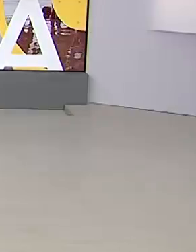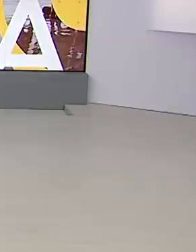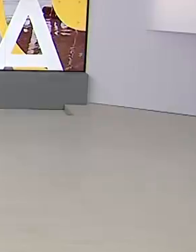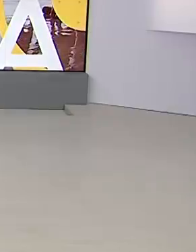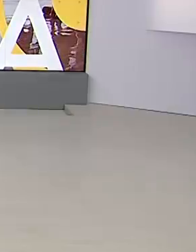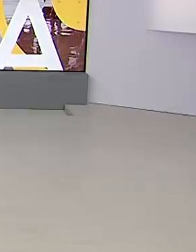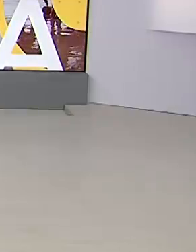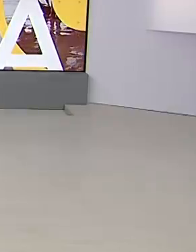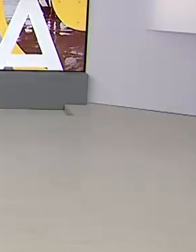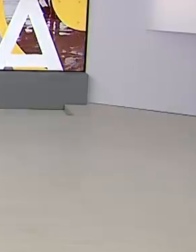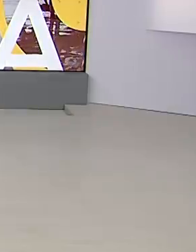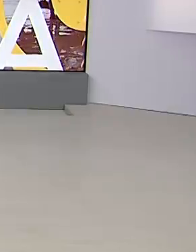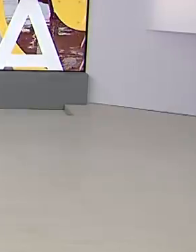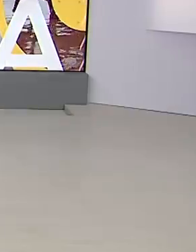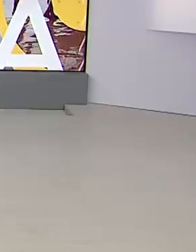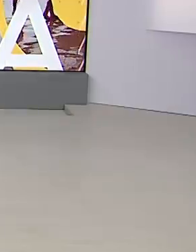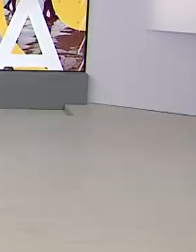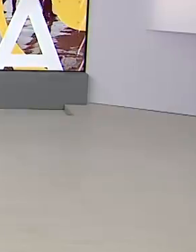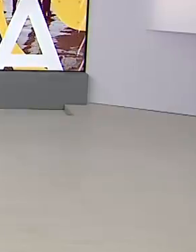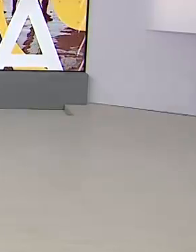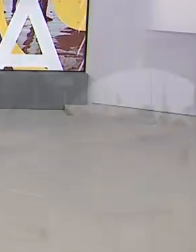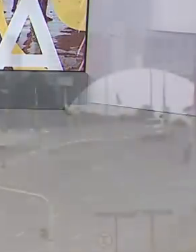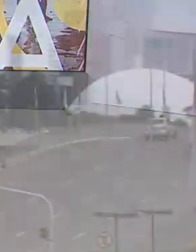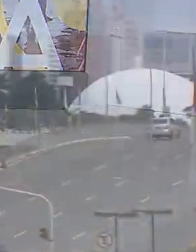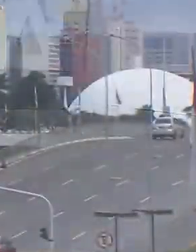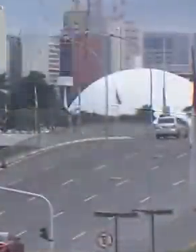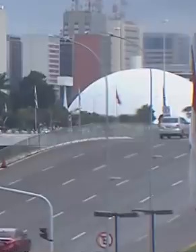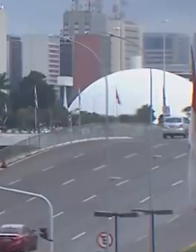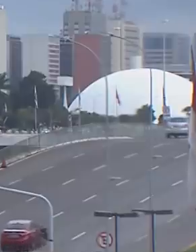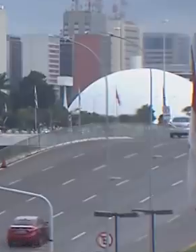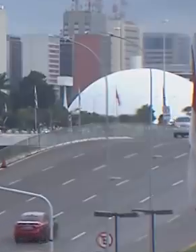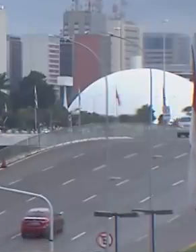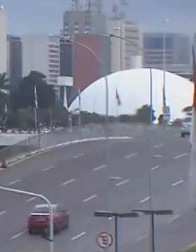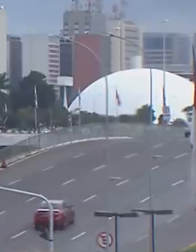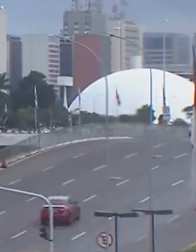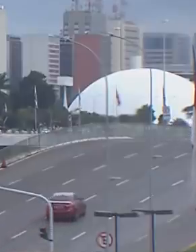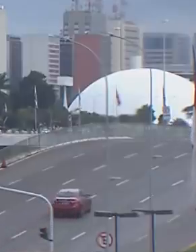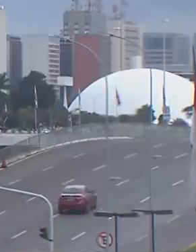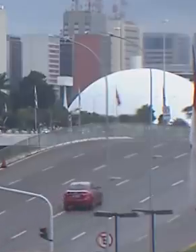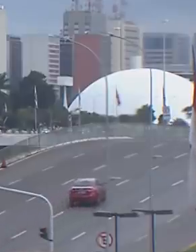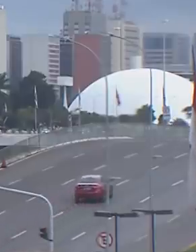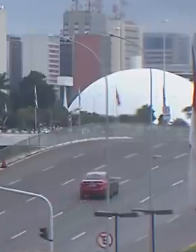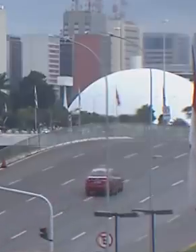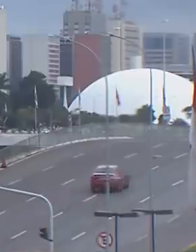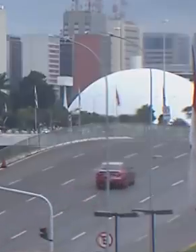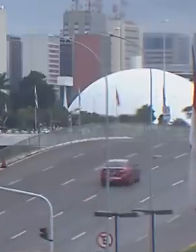tchau. E aí Tchau, tchau.